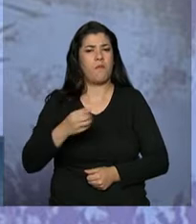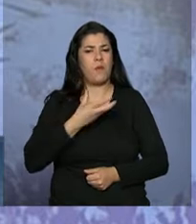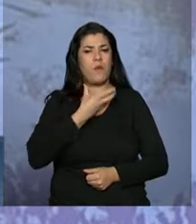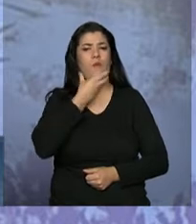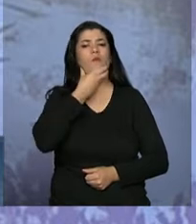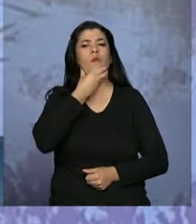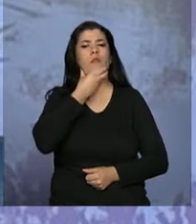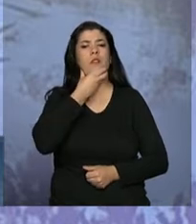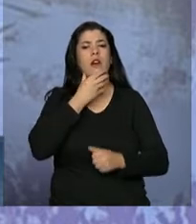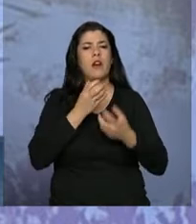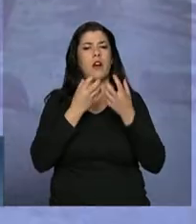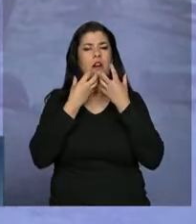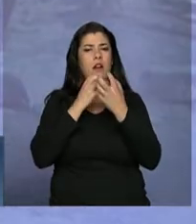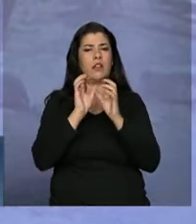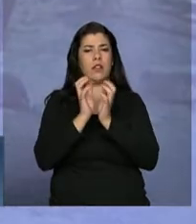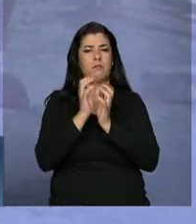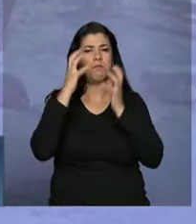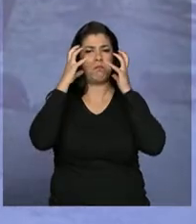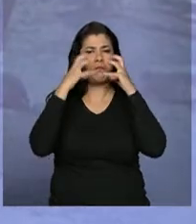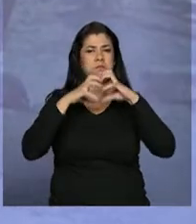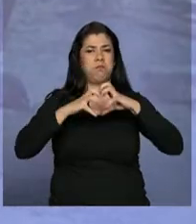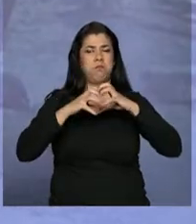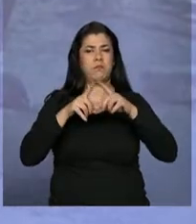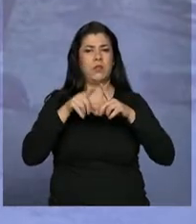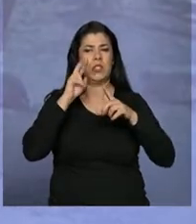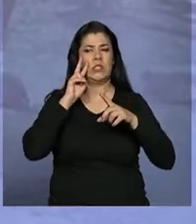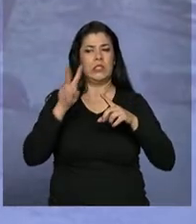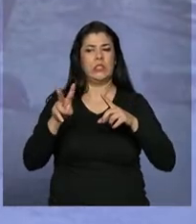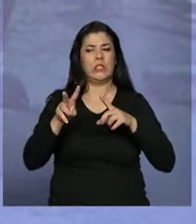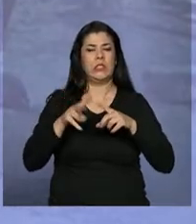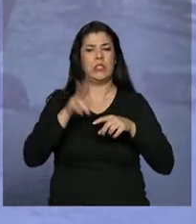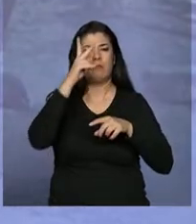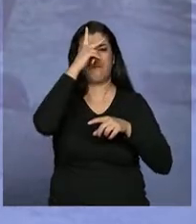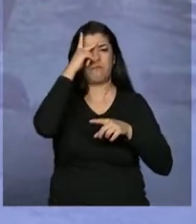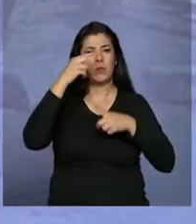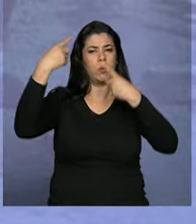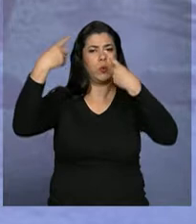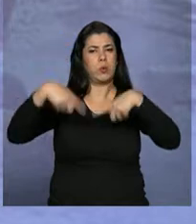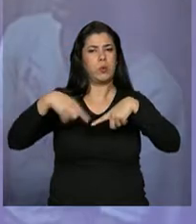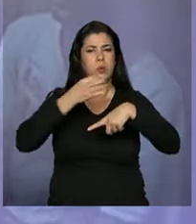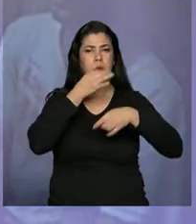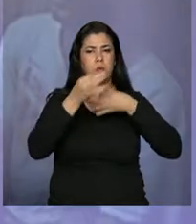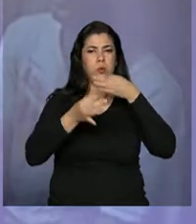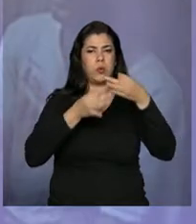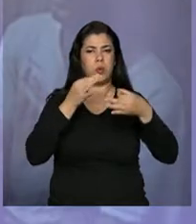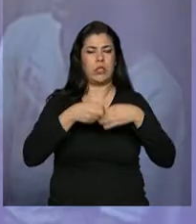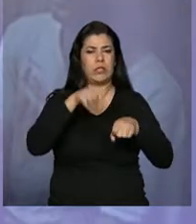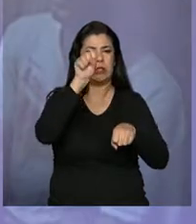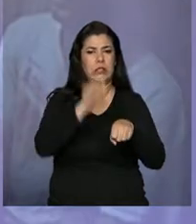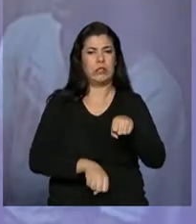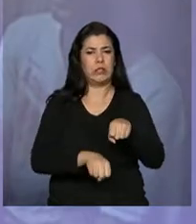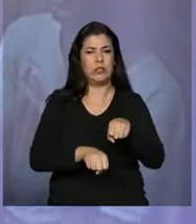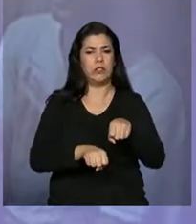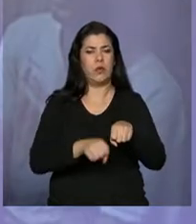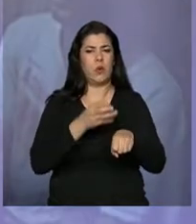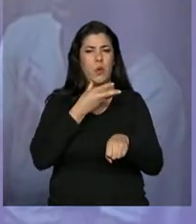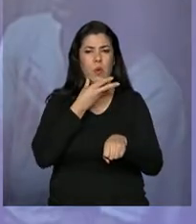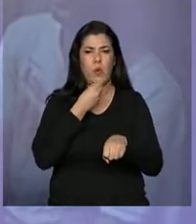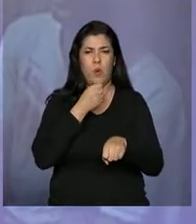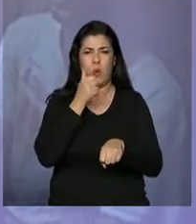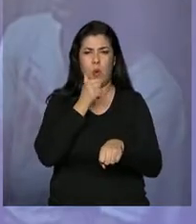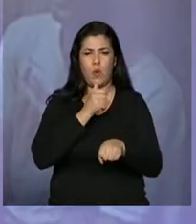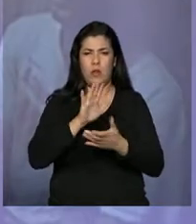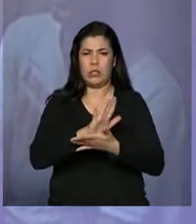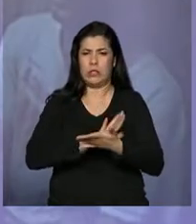violência cometida contra os que ousaram discordar. Homens e mulheres que